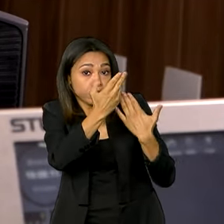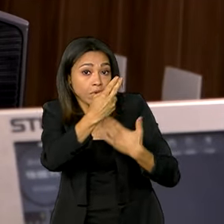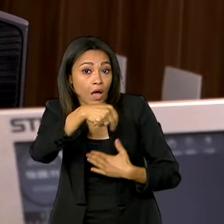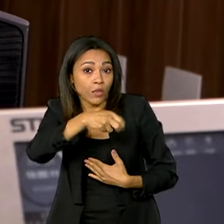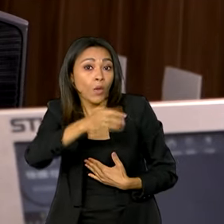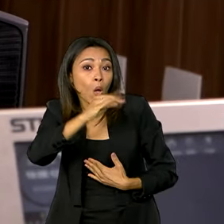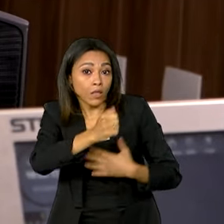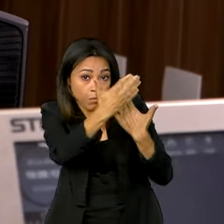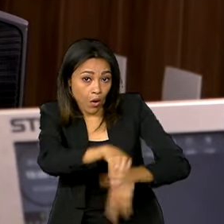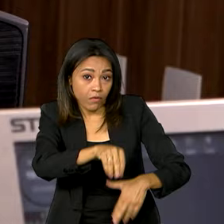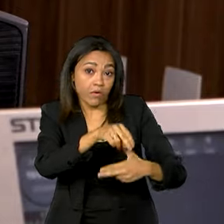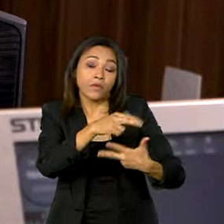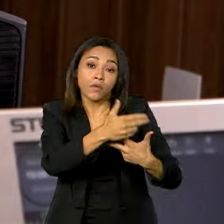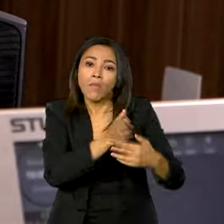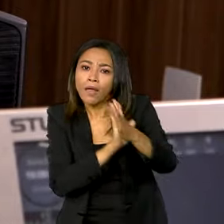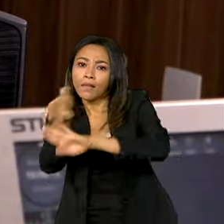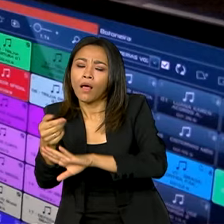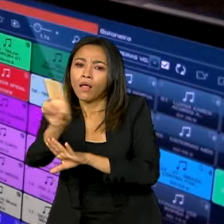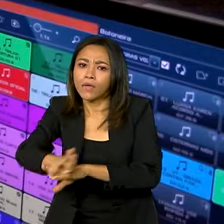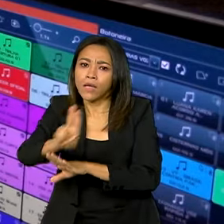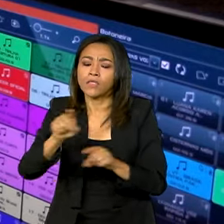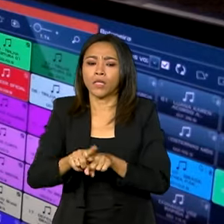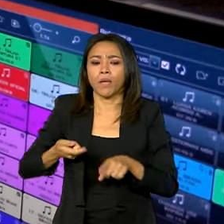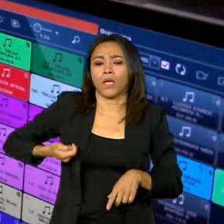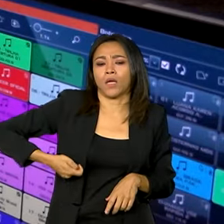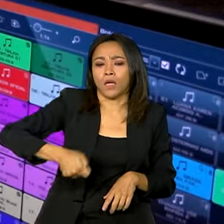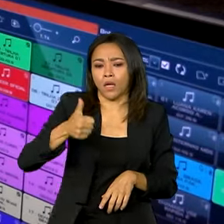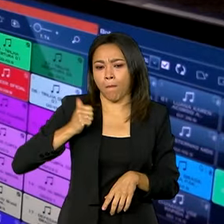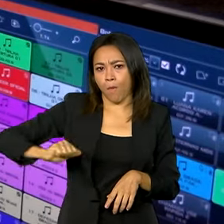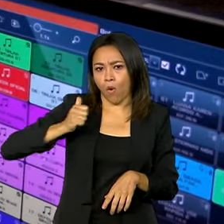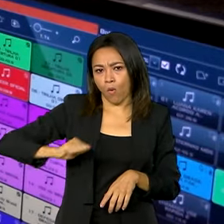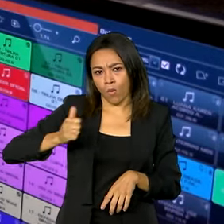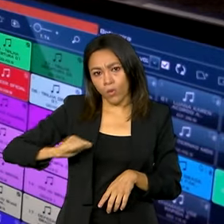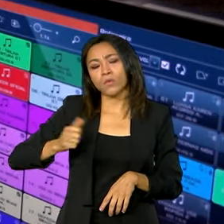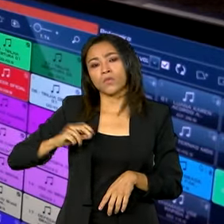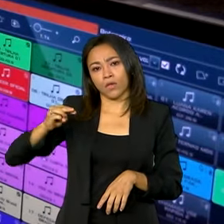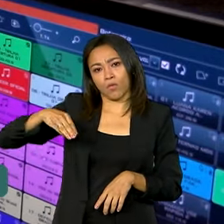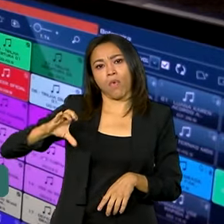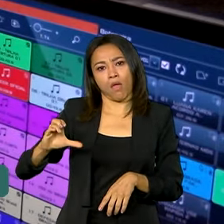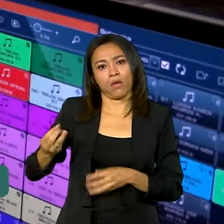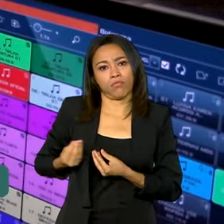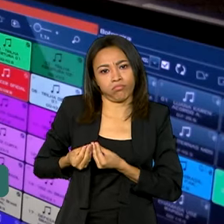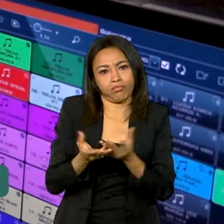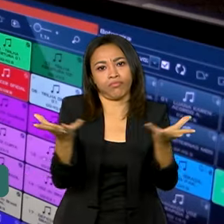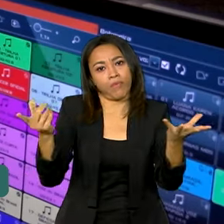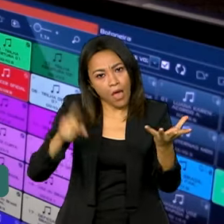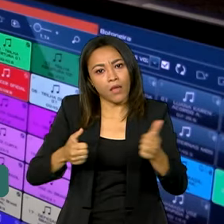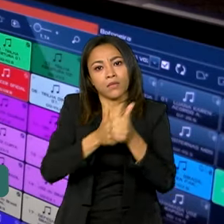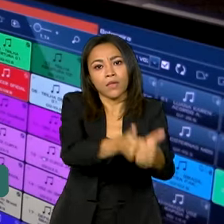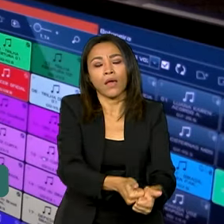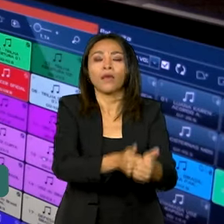financiamento e de concessão de bolsas que o MEC trabalha para a educação superior também se baseiam no Enem.